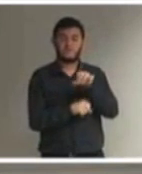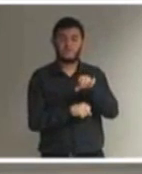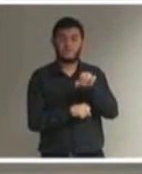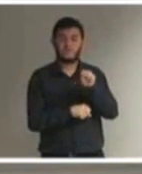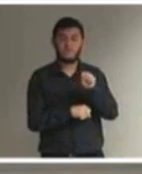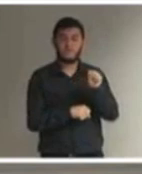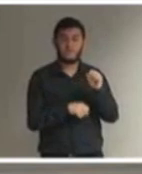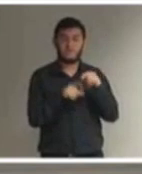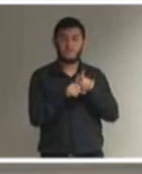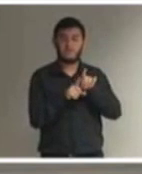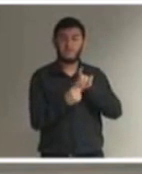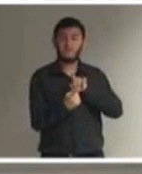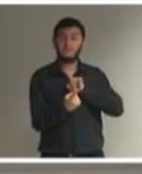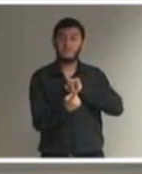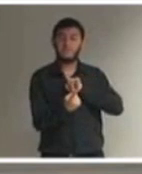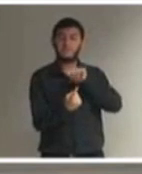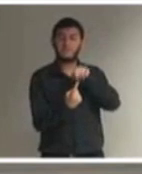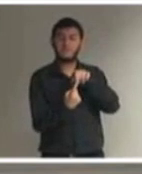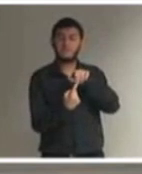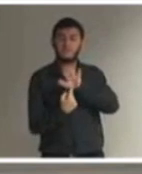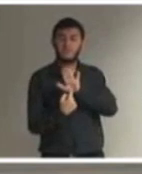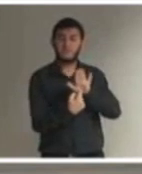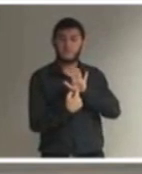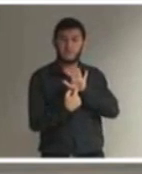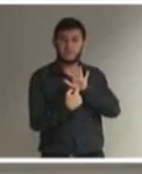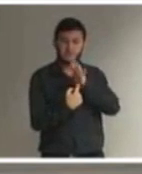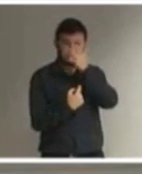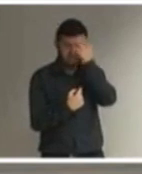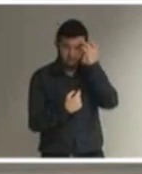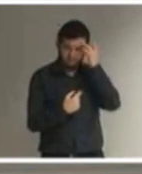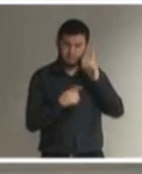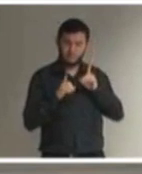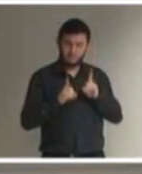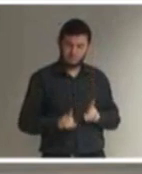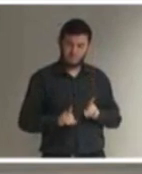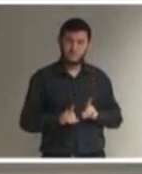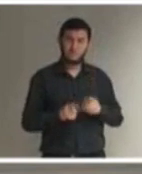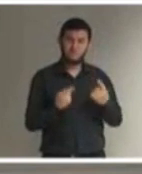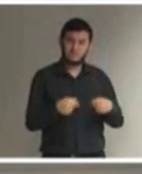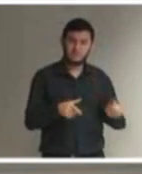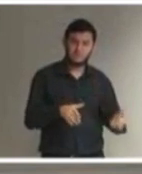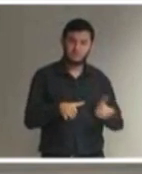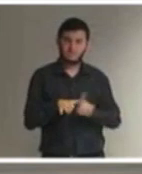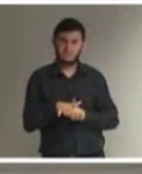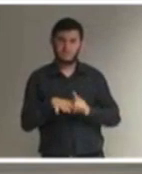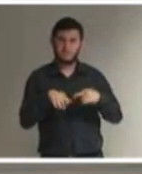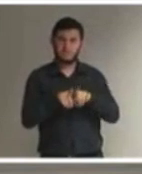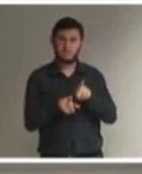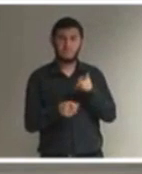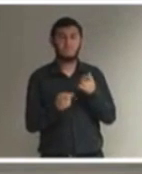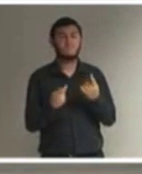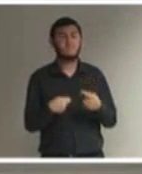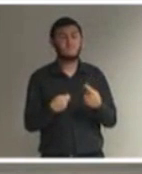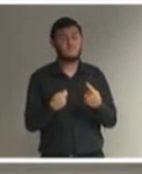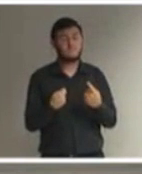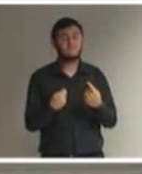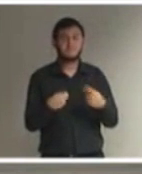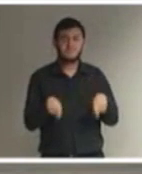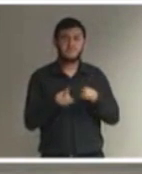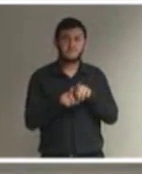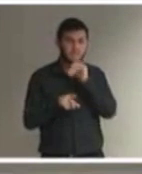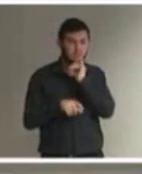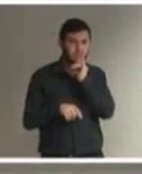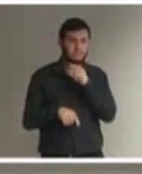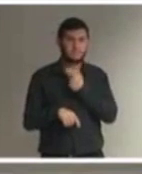referência expressa às pessoas com deficiência. Portanto, apesar de não ser necessário tantas normas